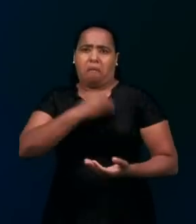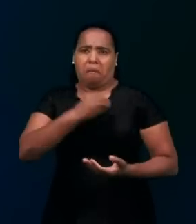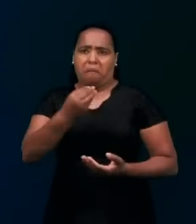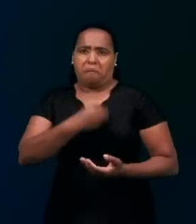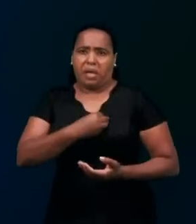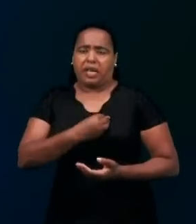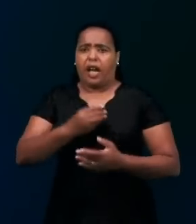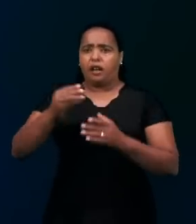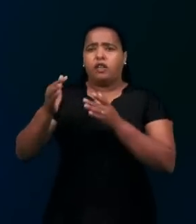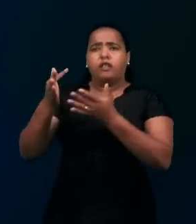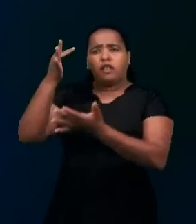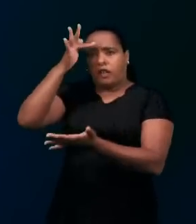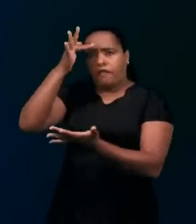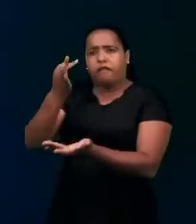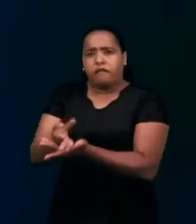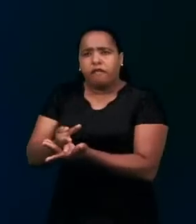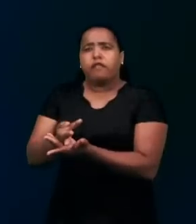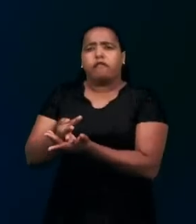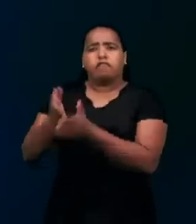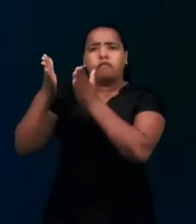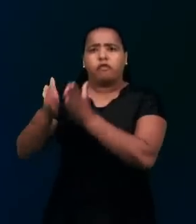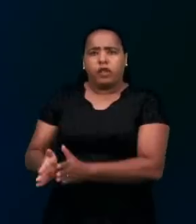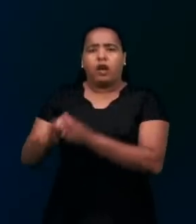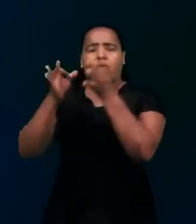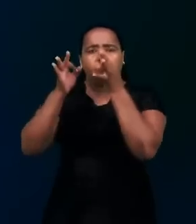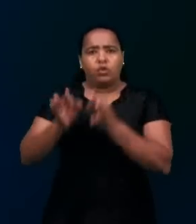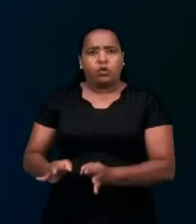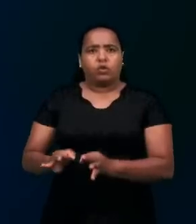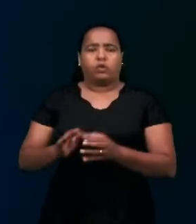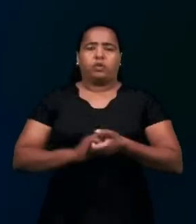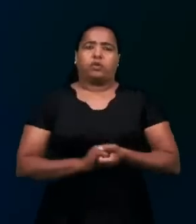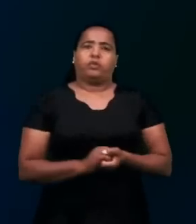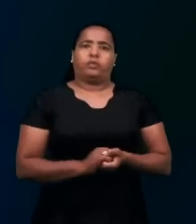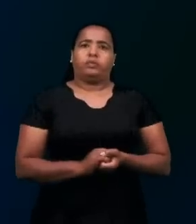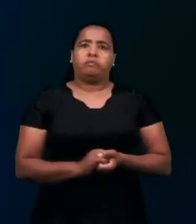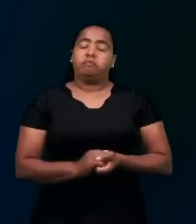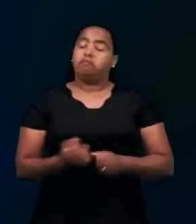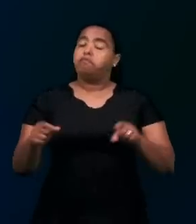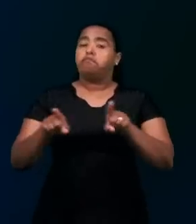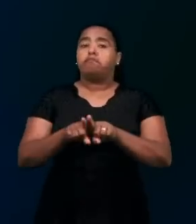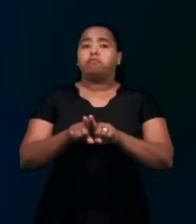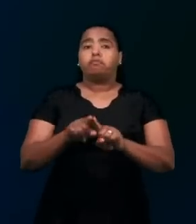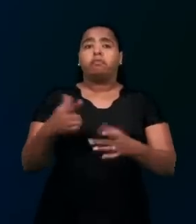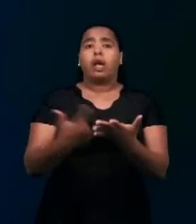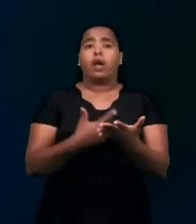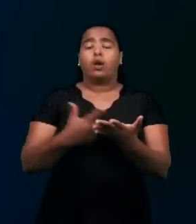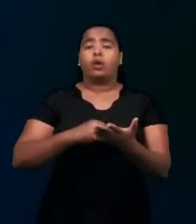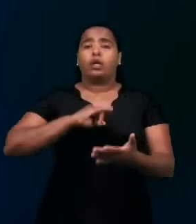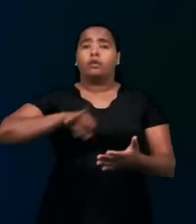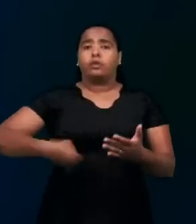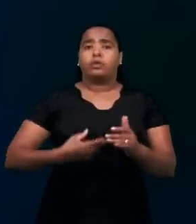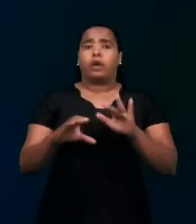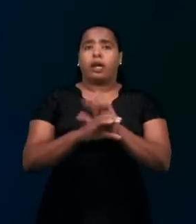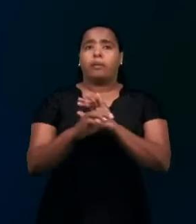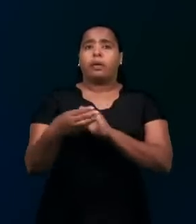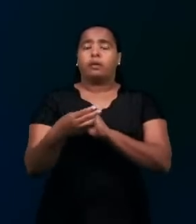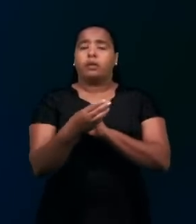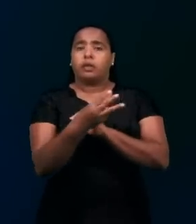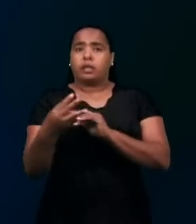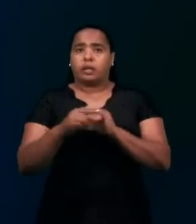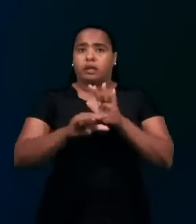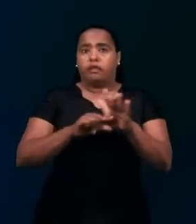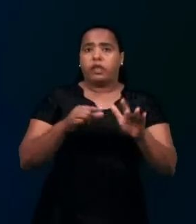purificar de toda a injustiça. Nós podemos ver no livro de Jó, no capítulo 33, nos versos